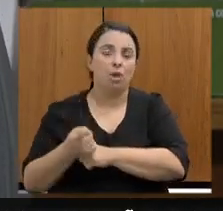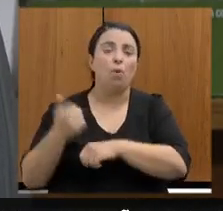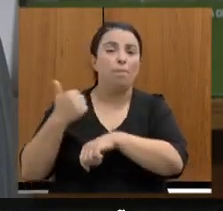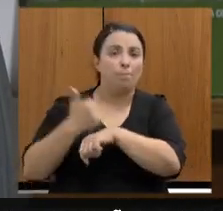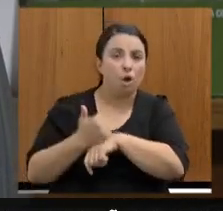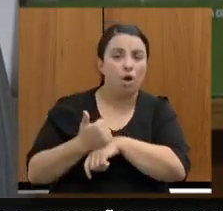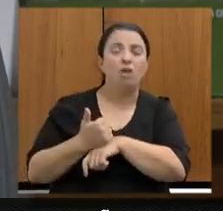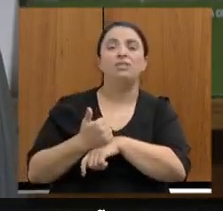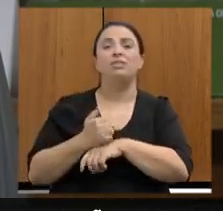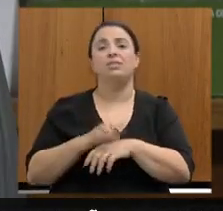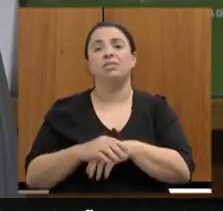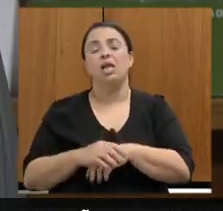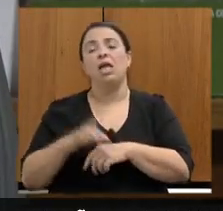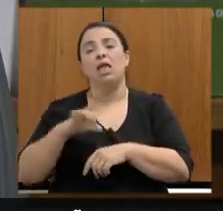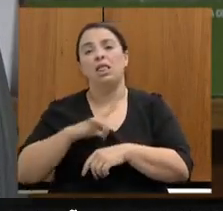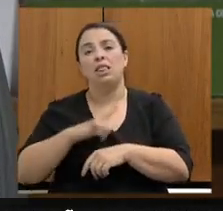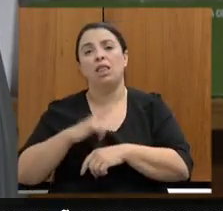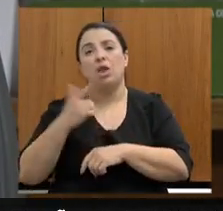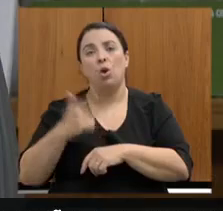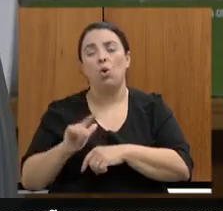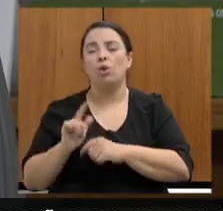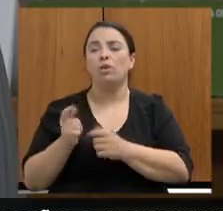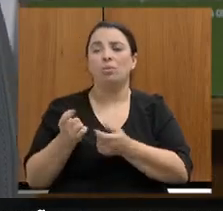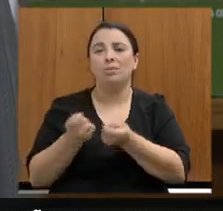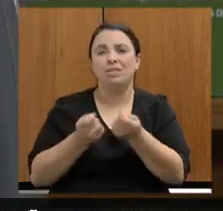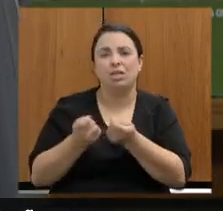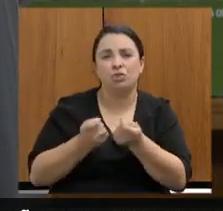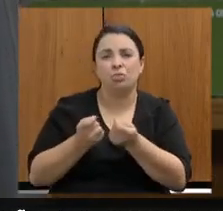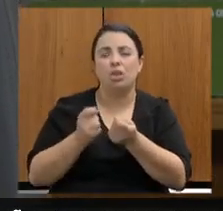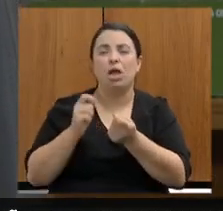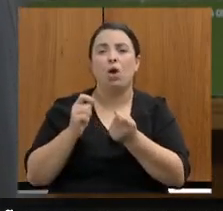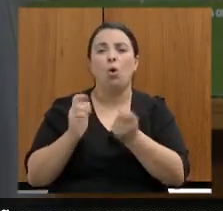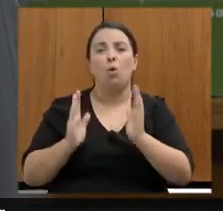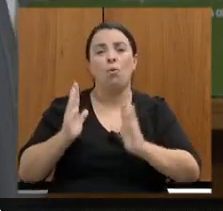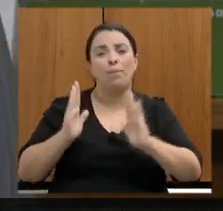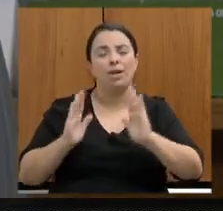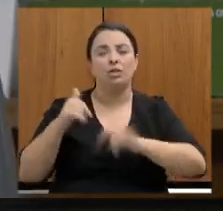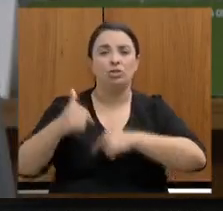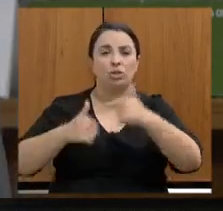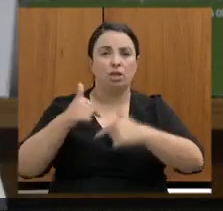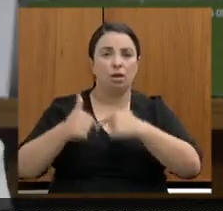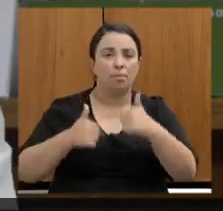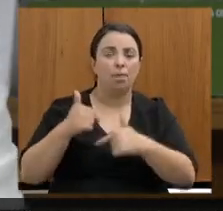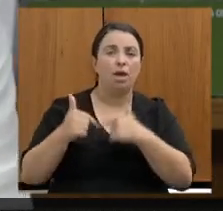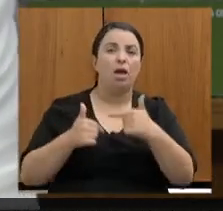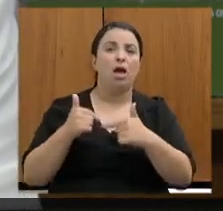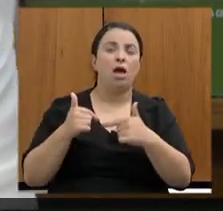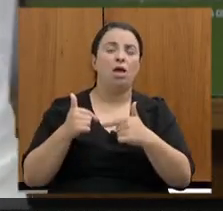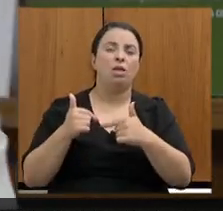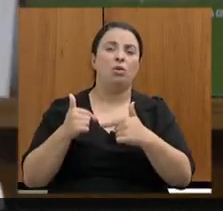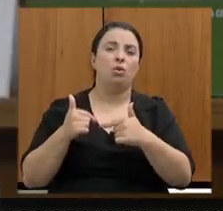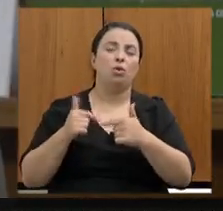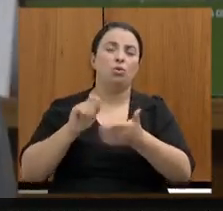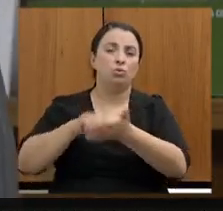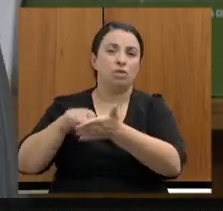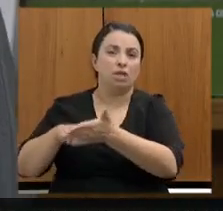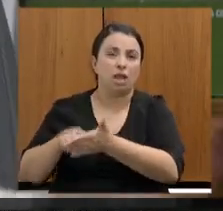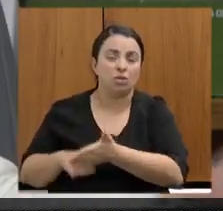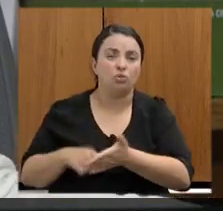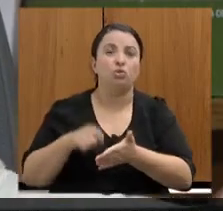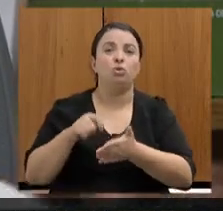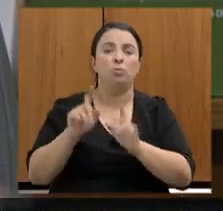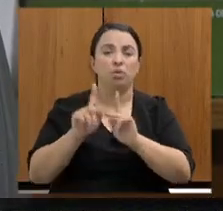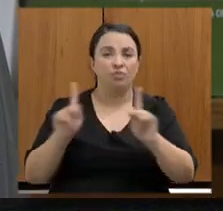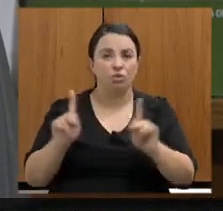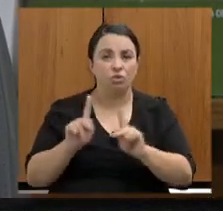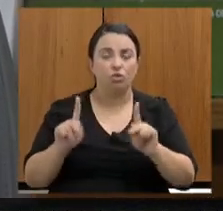para a modulação desse prazo de trabalho junto com a... em relação às contratações de professores, que